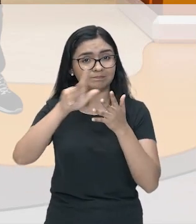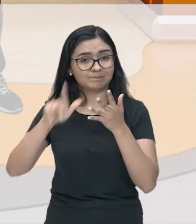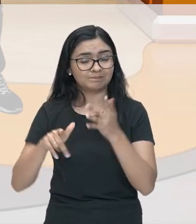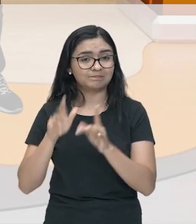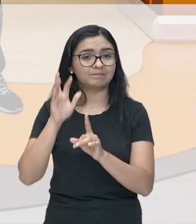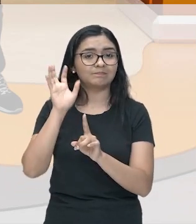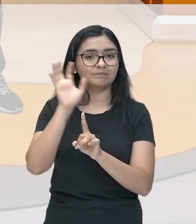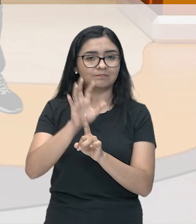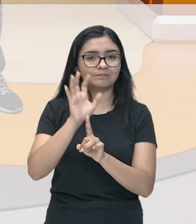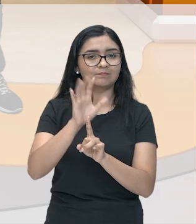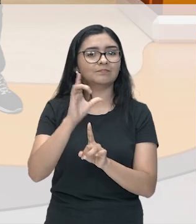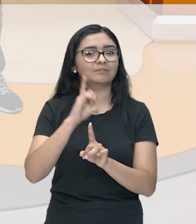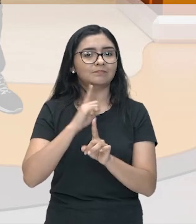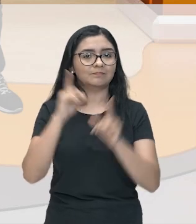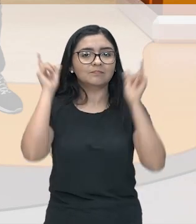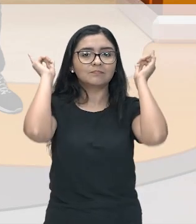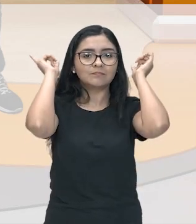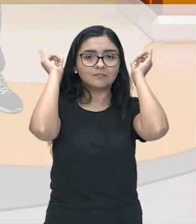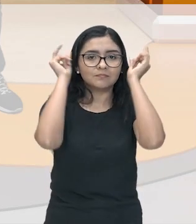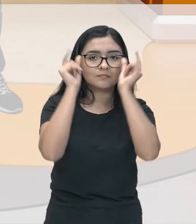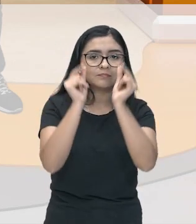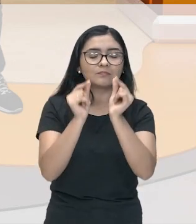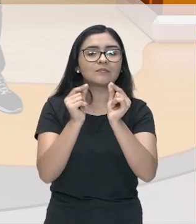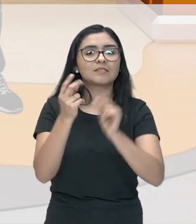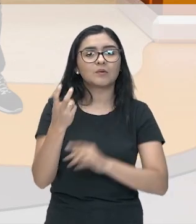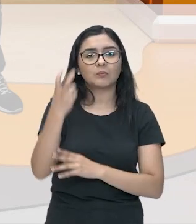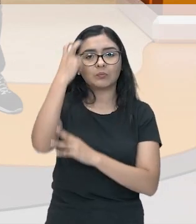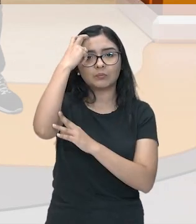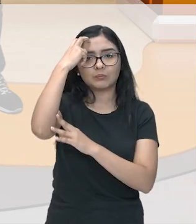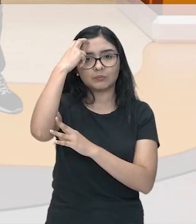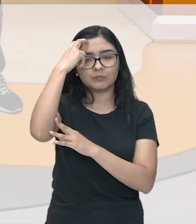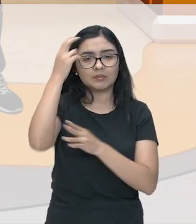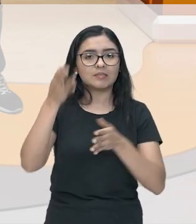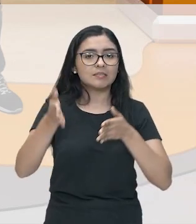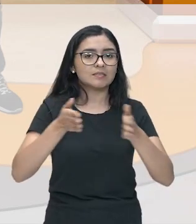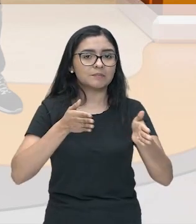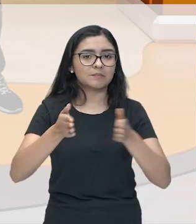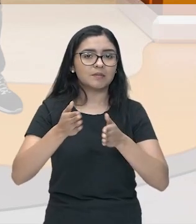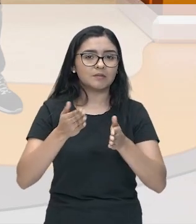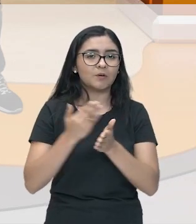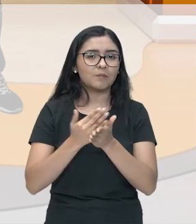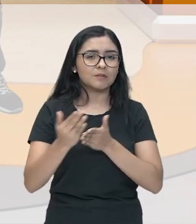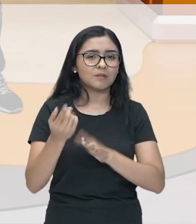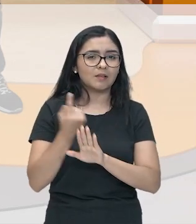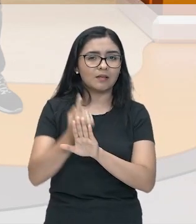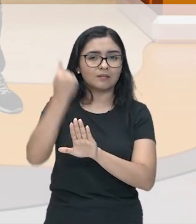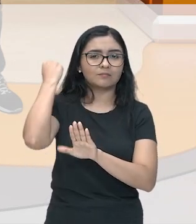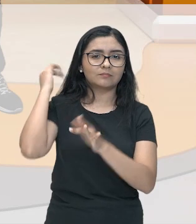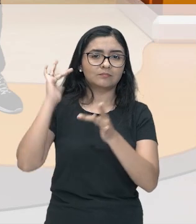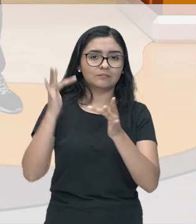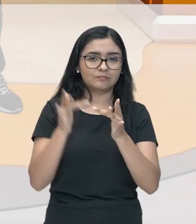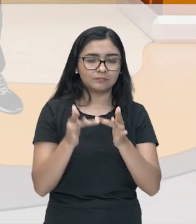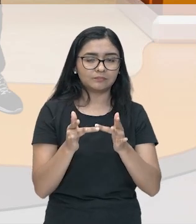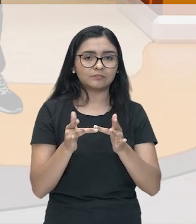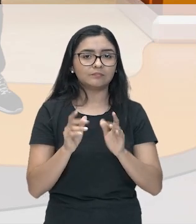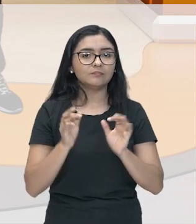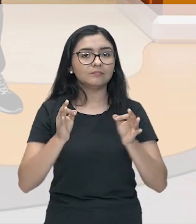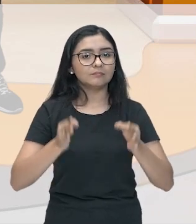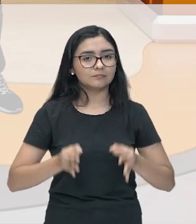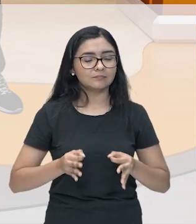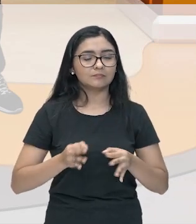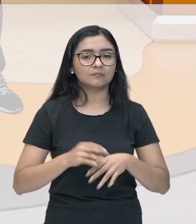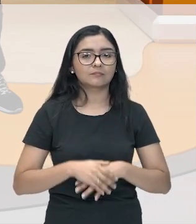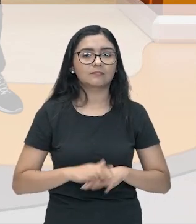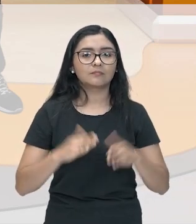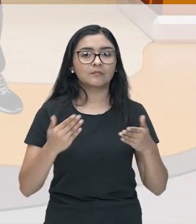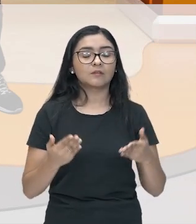influenciados por essa cultura deste período que se desenvolveu lá na Antiguidade Clássica. Certo? Então,